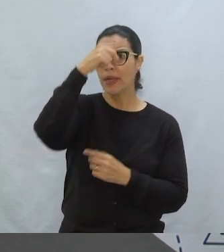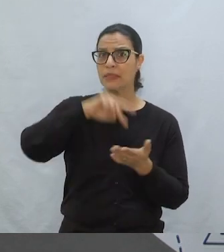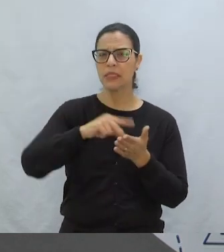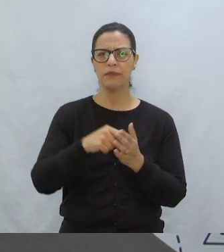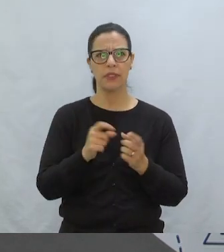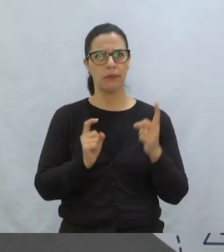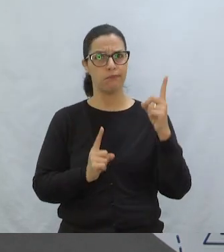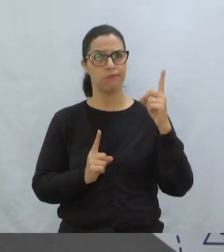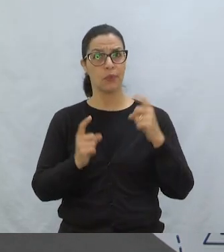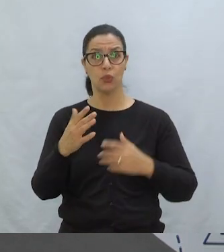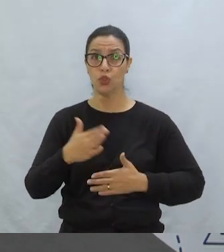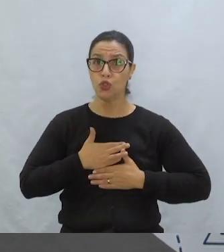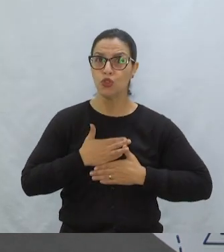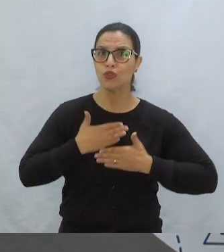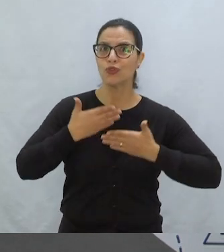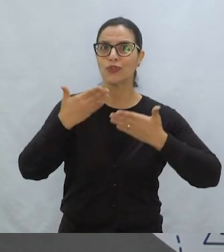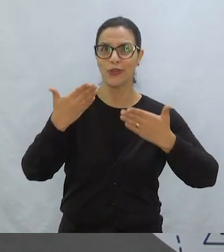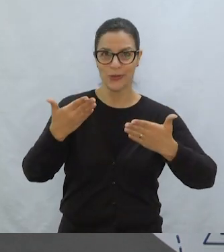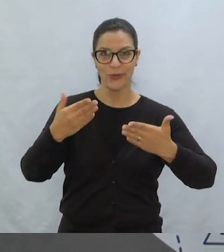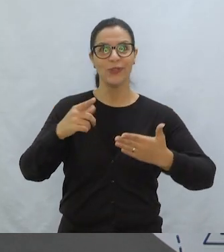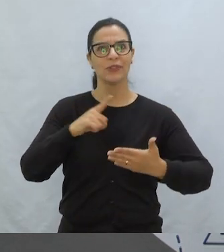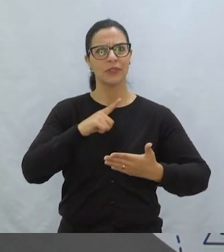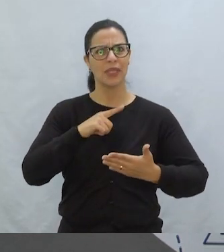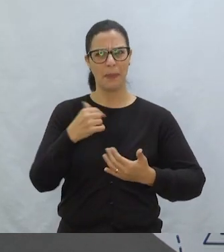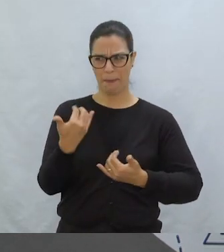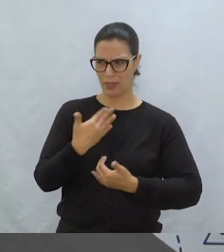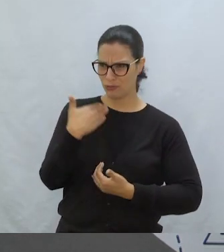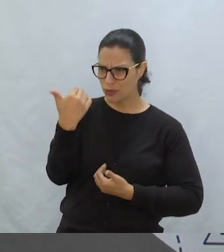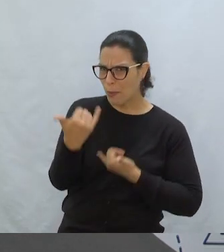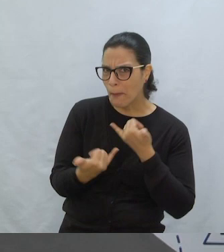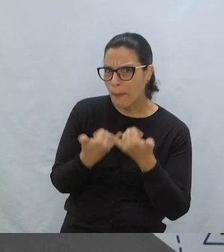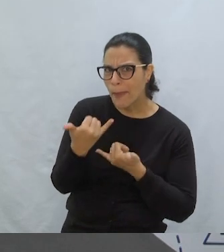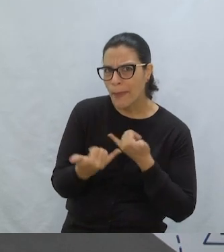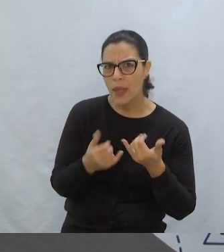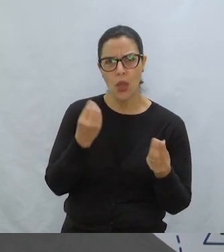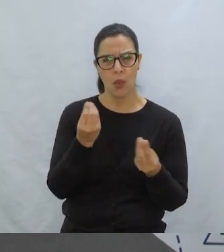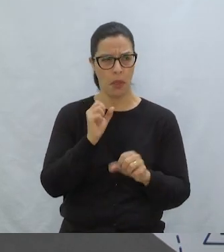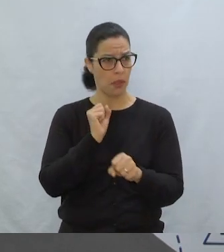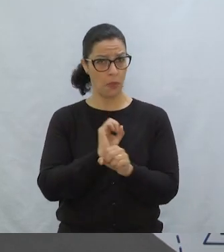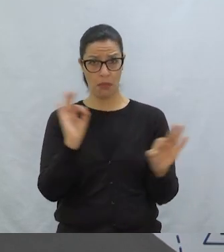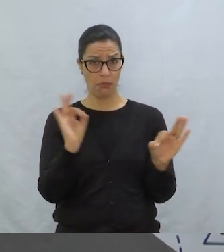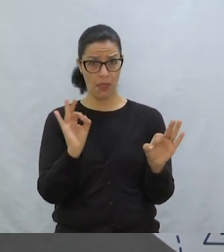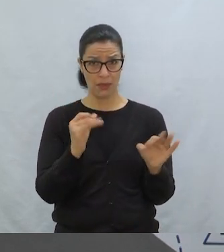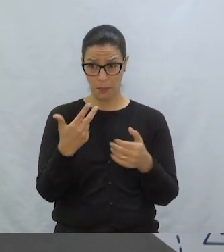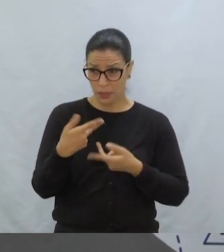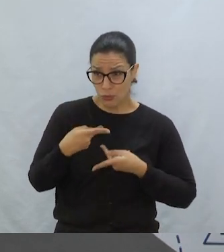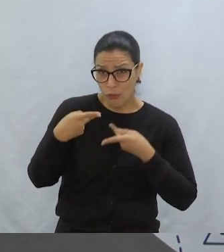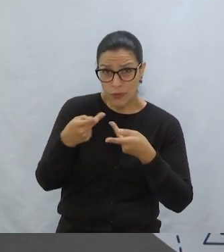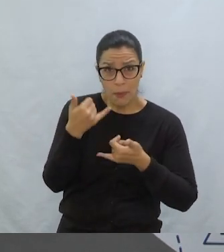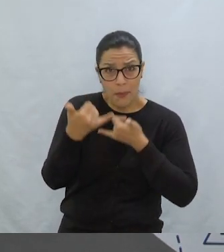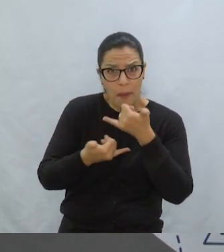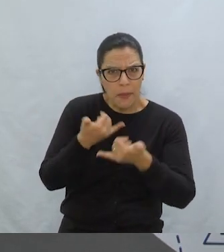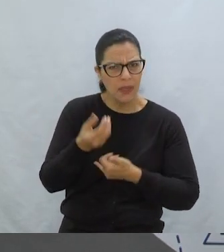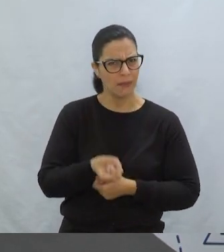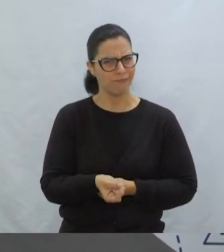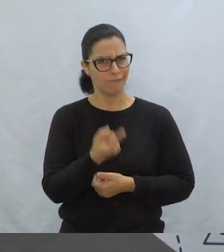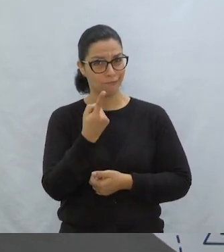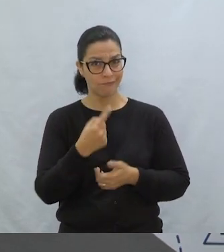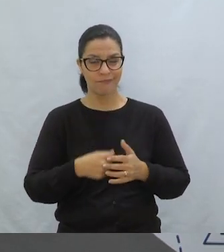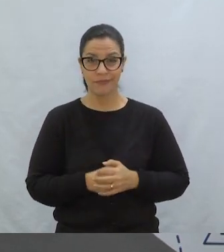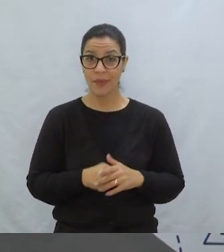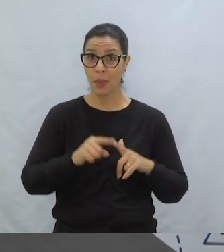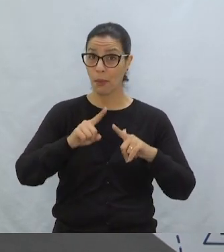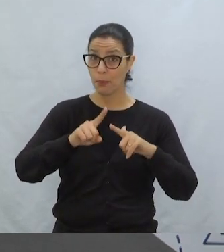risquinhos Só ali em cima Porque ele ficou surpreso com isso Ele não estava, de fato Esperando um convite desse Para